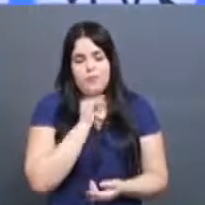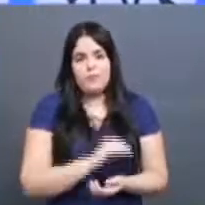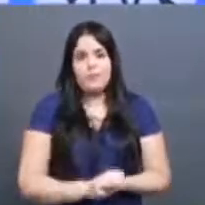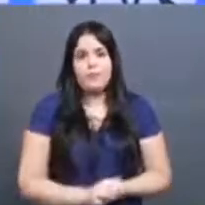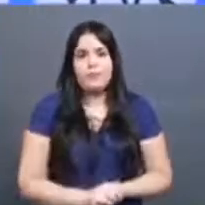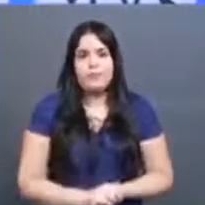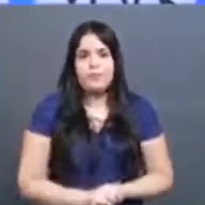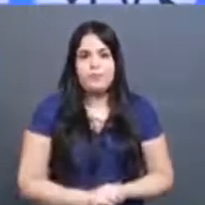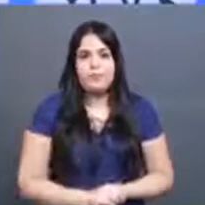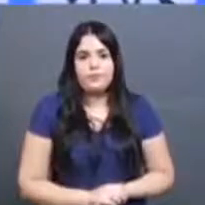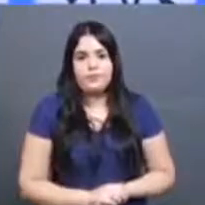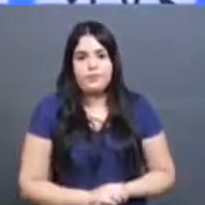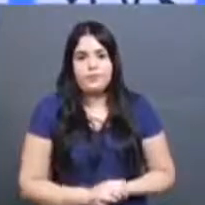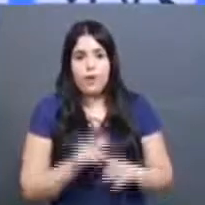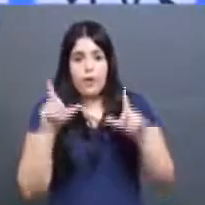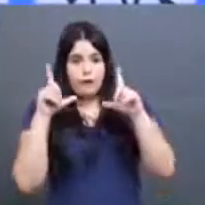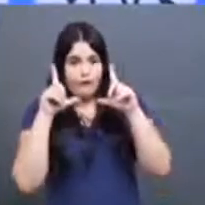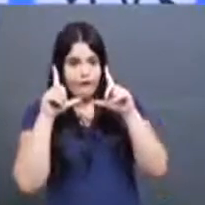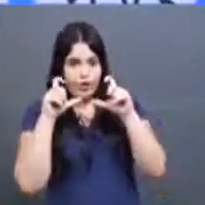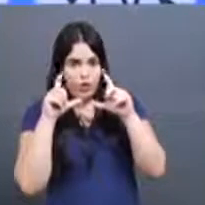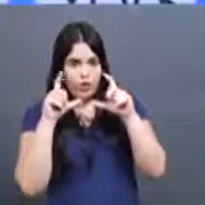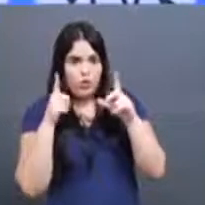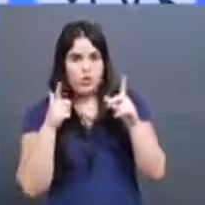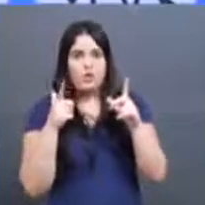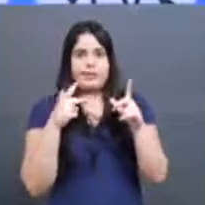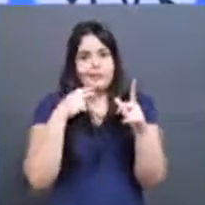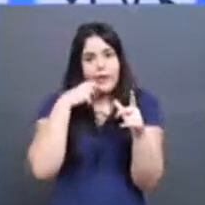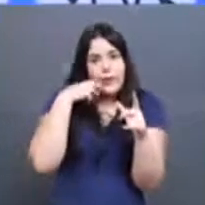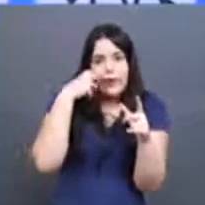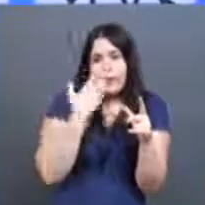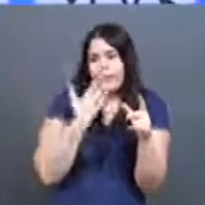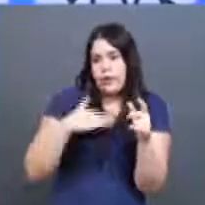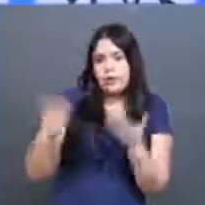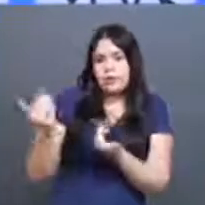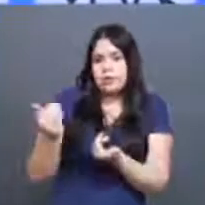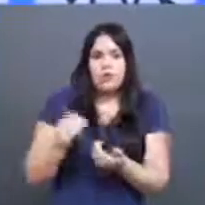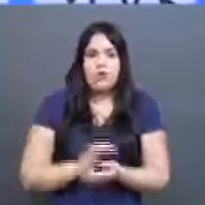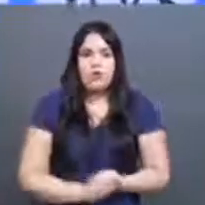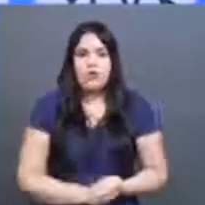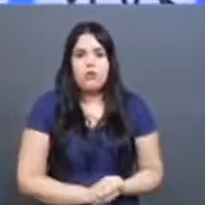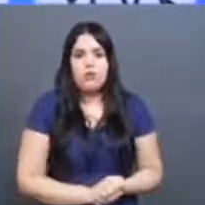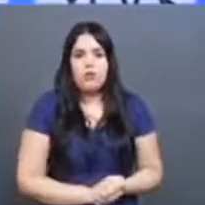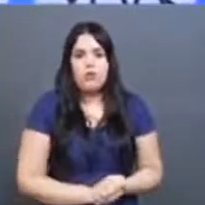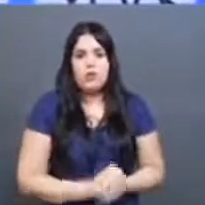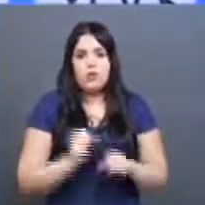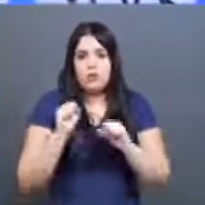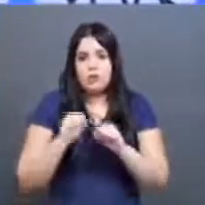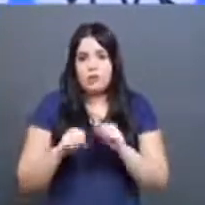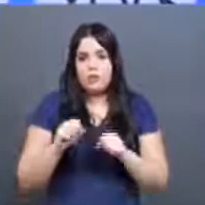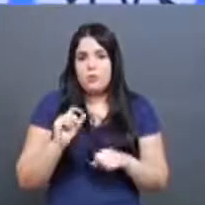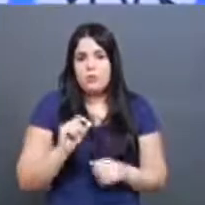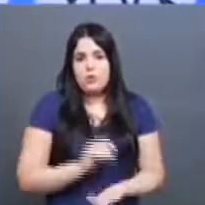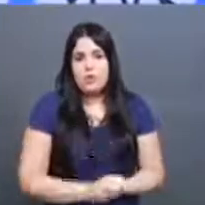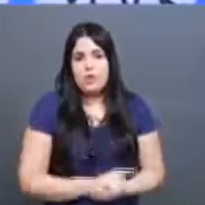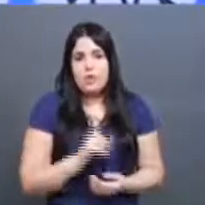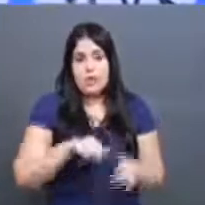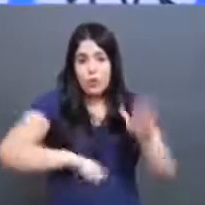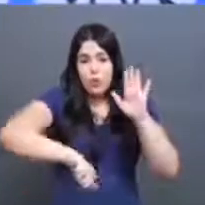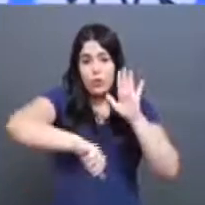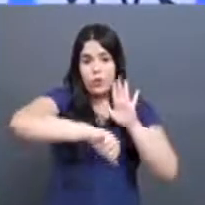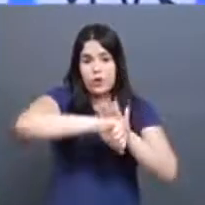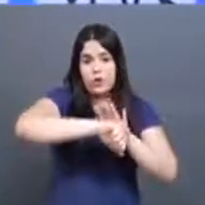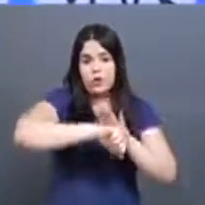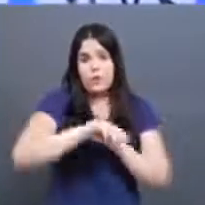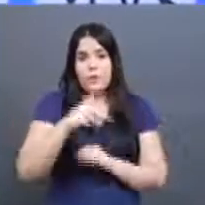mensagem instantânea, fotos constrangedoras de uma criança ou adolescente, que pode até configurar aí um crime de